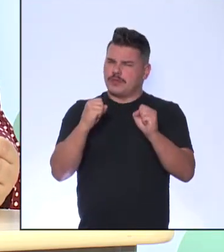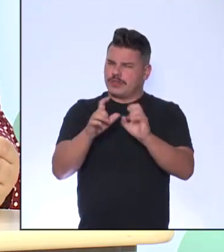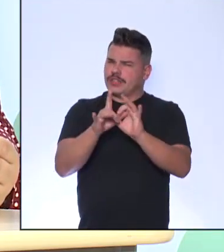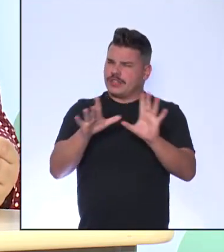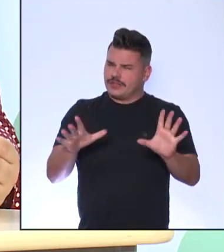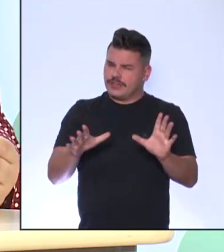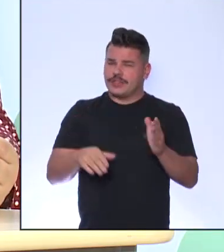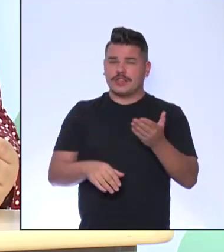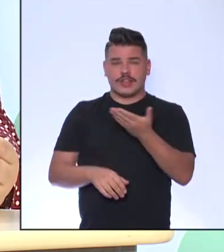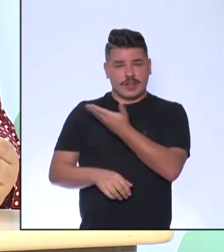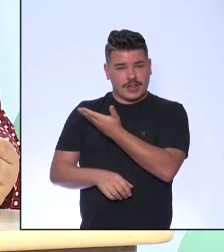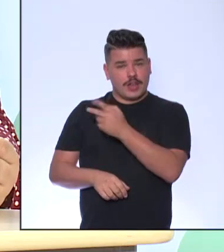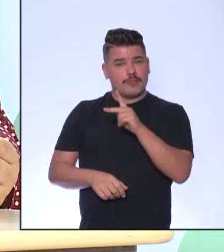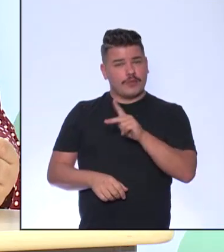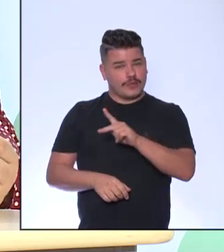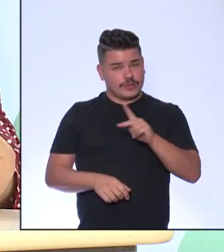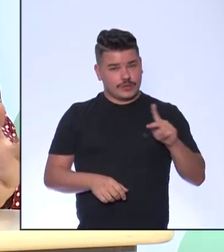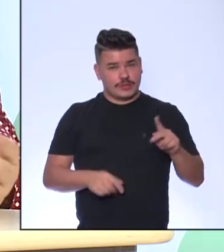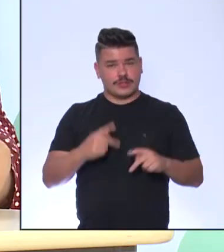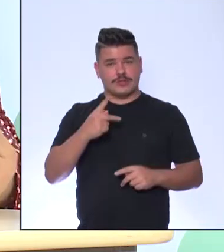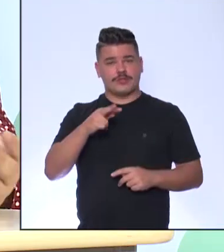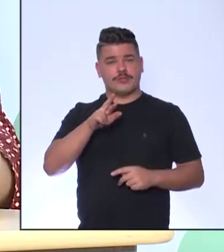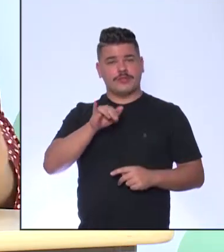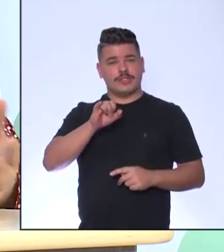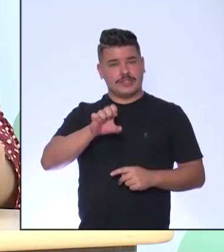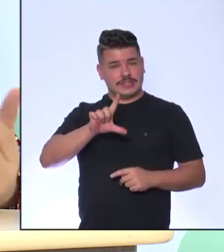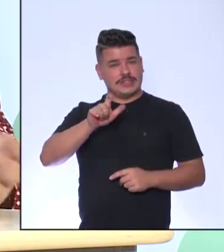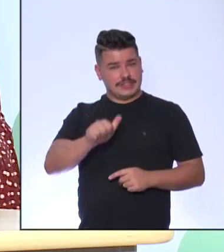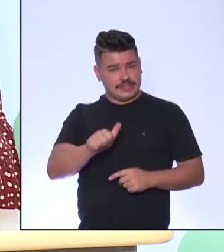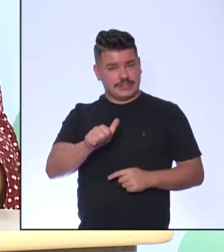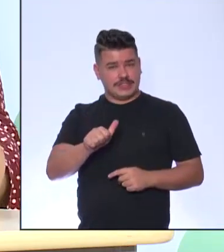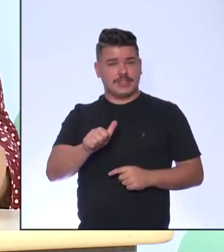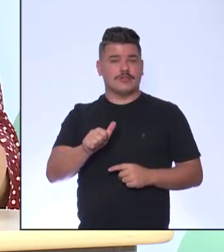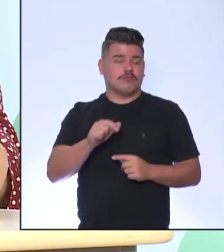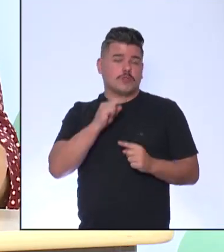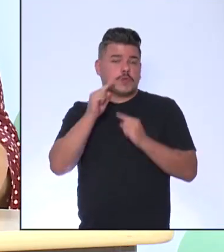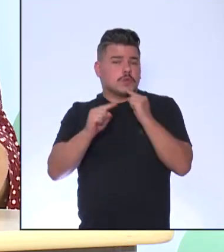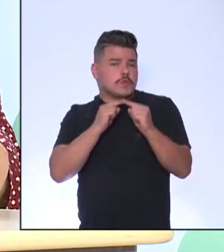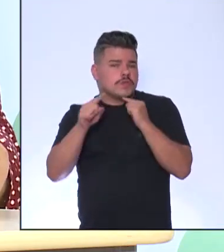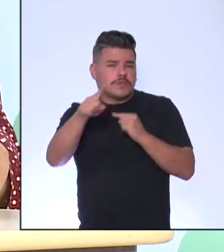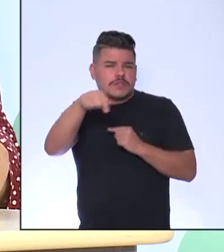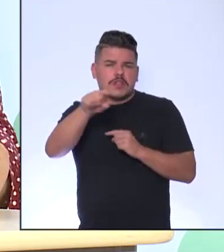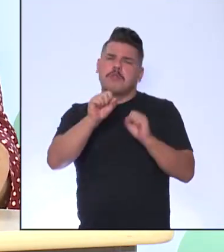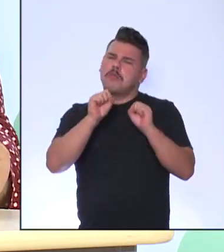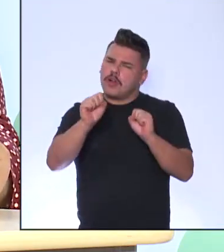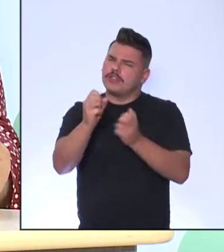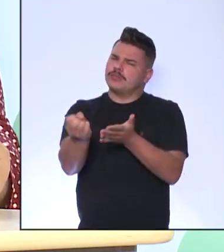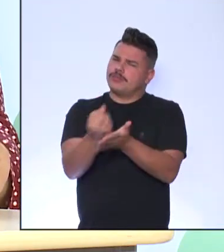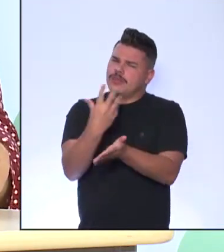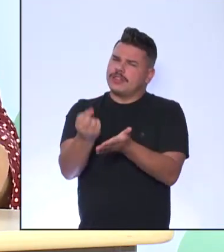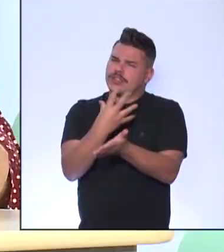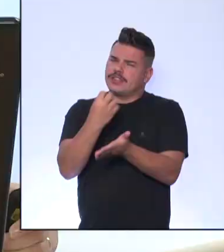para vocês. Respondam, favor, participem, que a gente vai interagir com vocês.